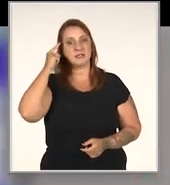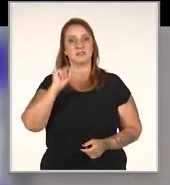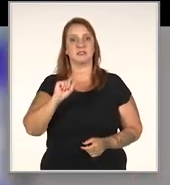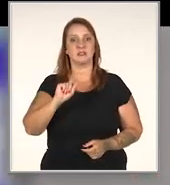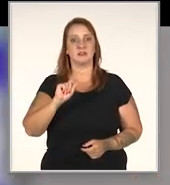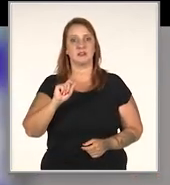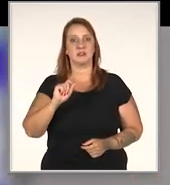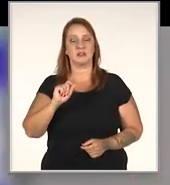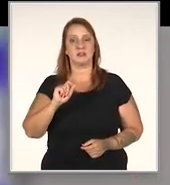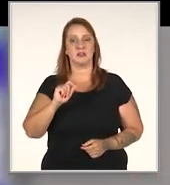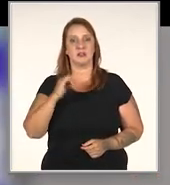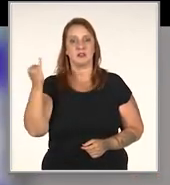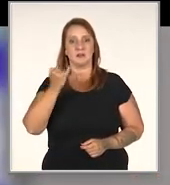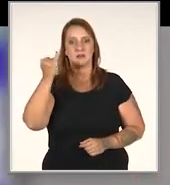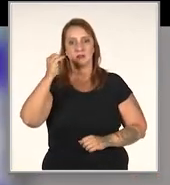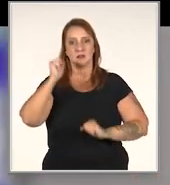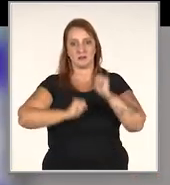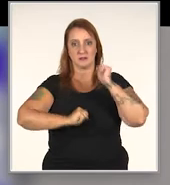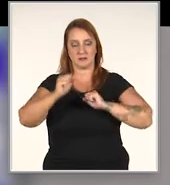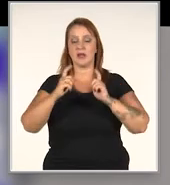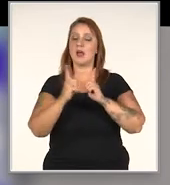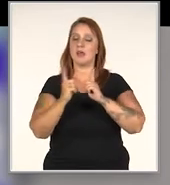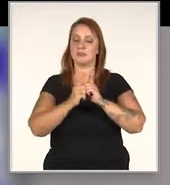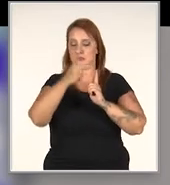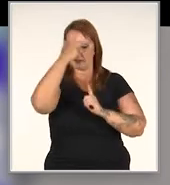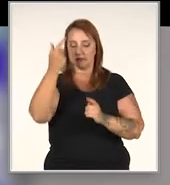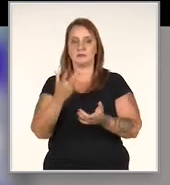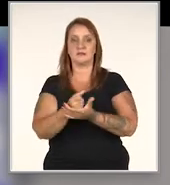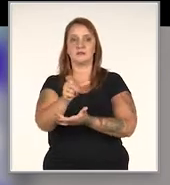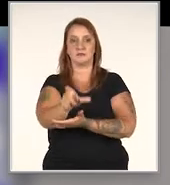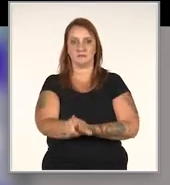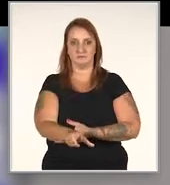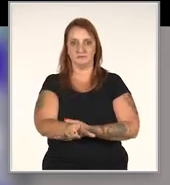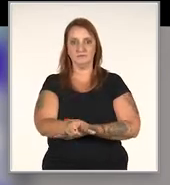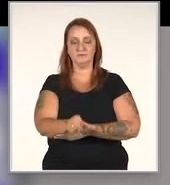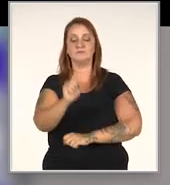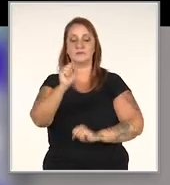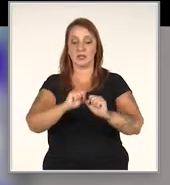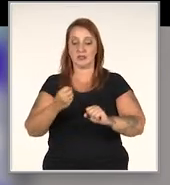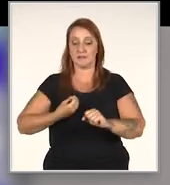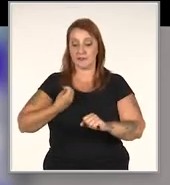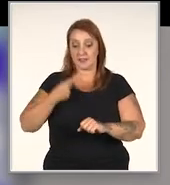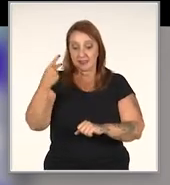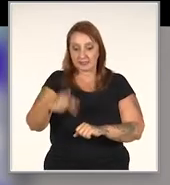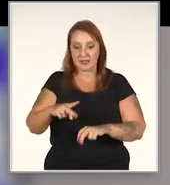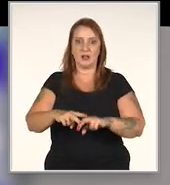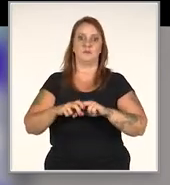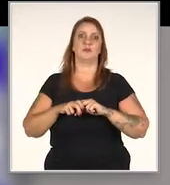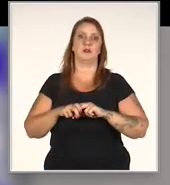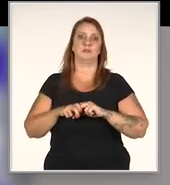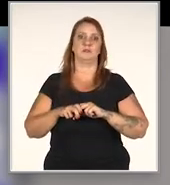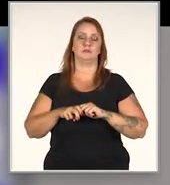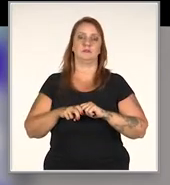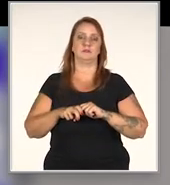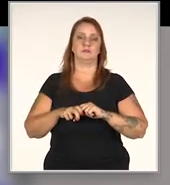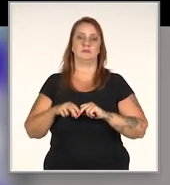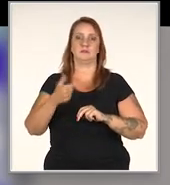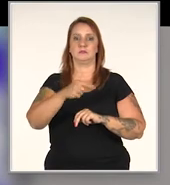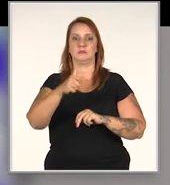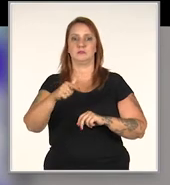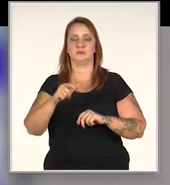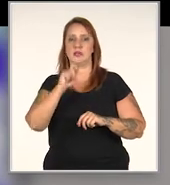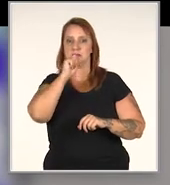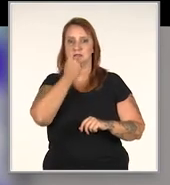pensar que, assim, a função principal da empresa é atender o cliente. A empresa, ela vive do cliente. E, para isso,